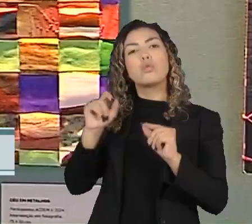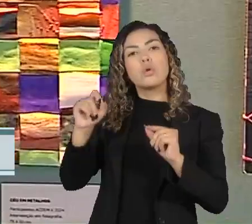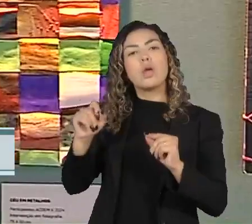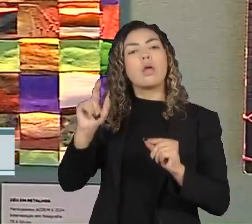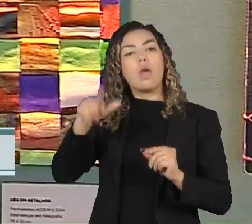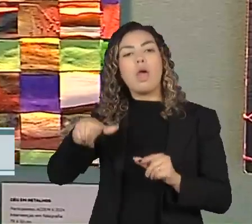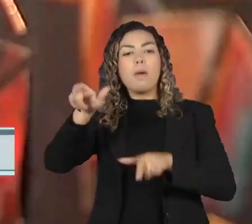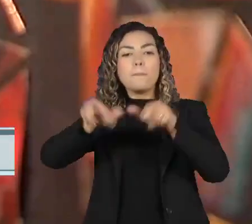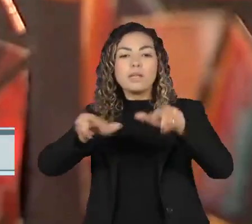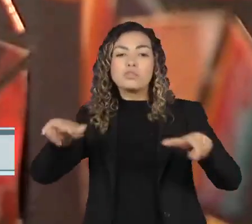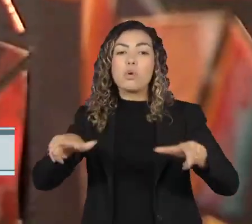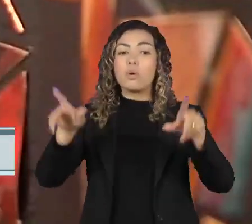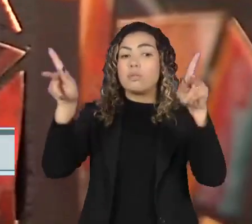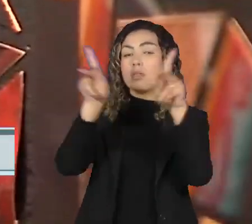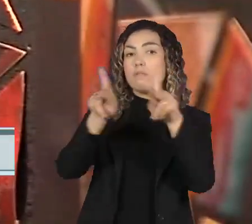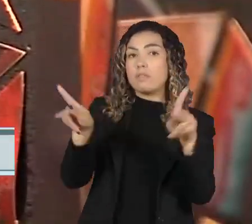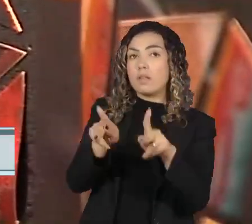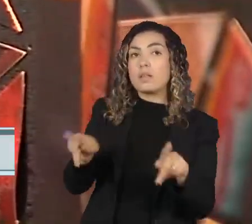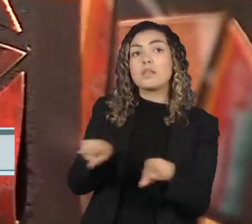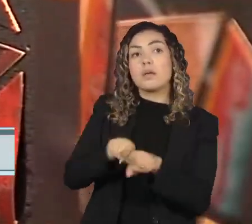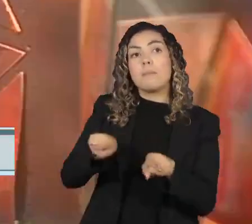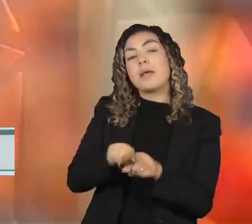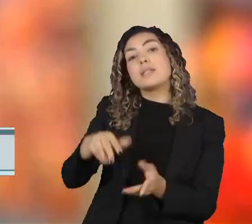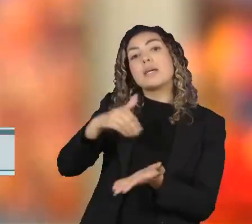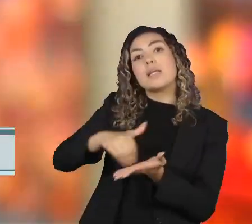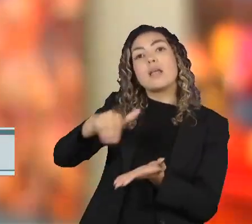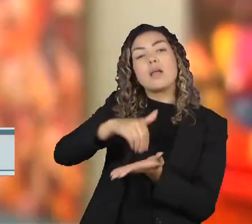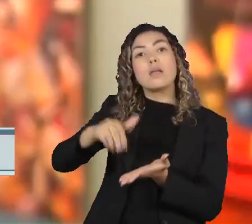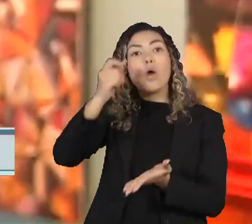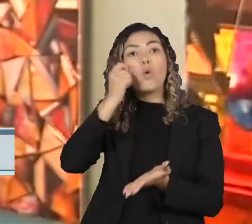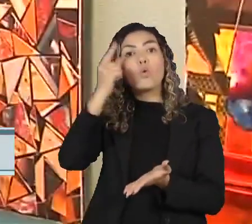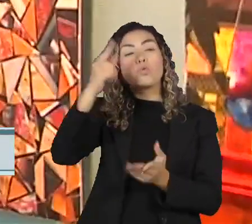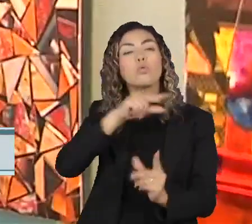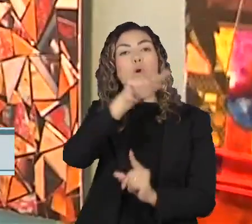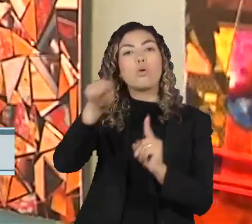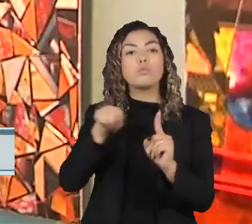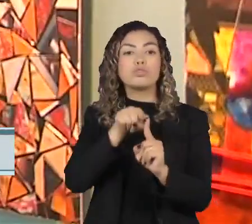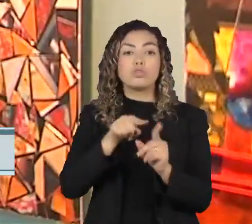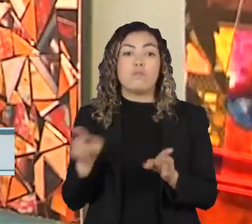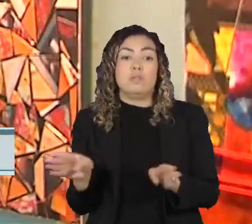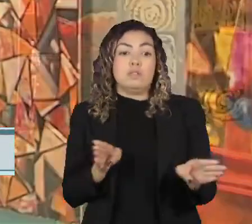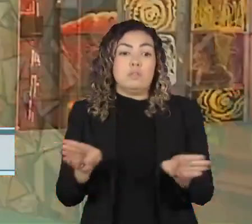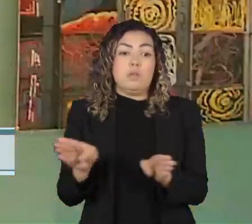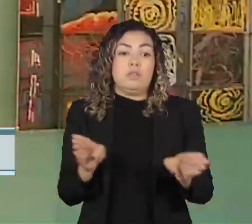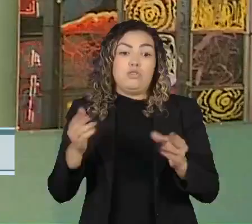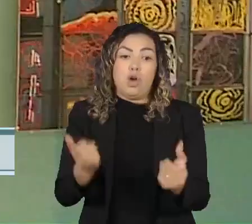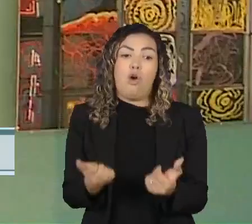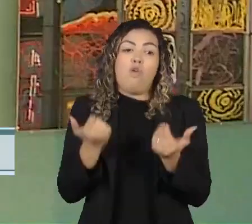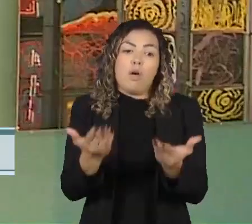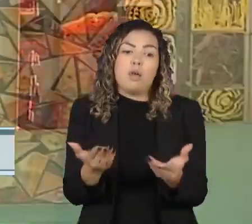uma diretriz da Secretaria de Cultura de ampliar cada vez mais a acessibilidade nos nossos espaços.